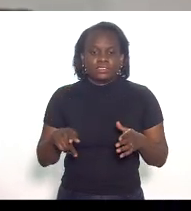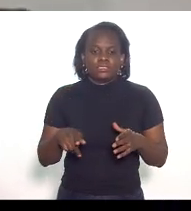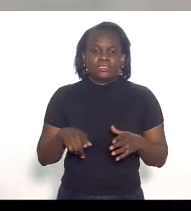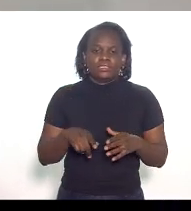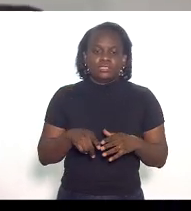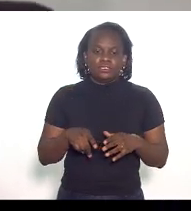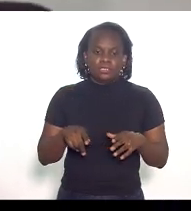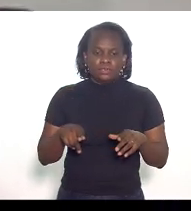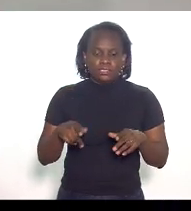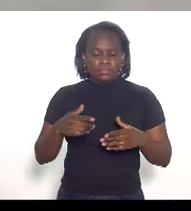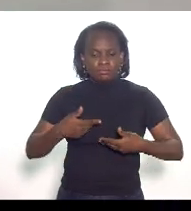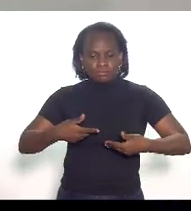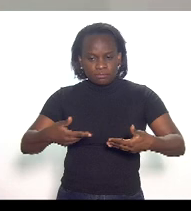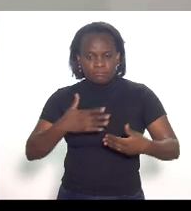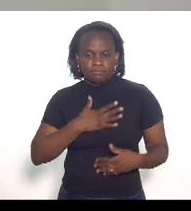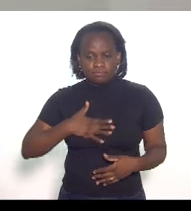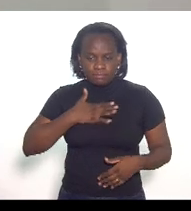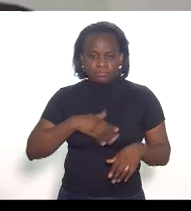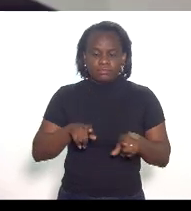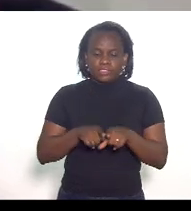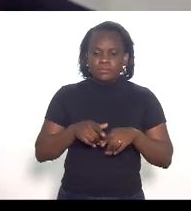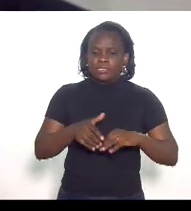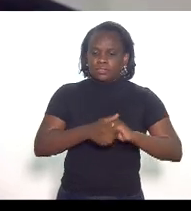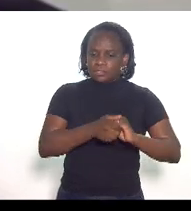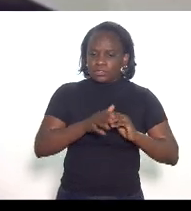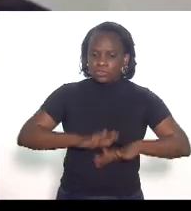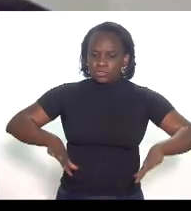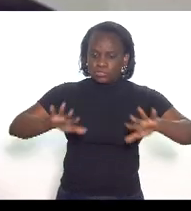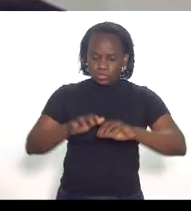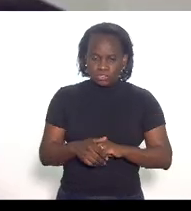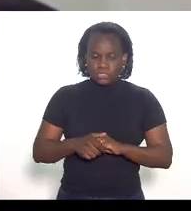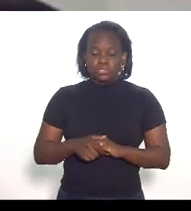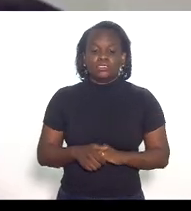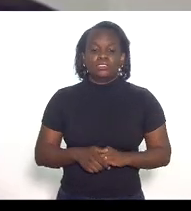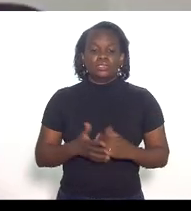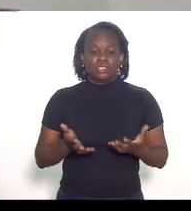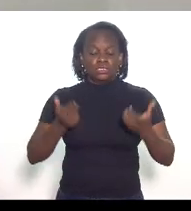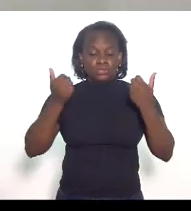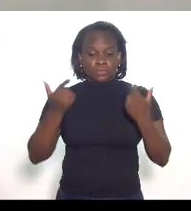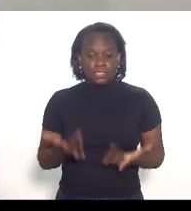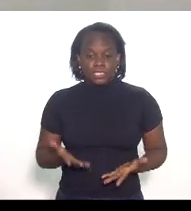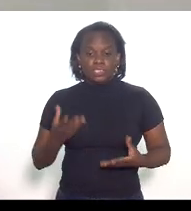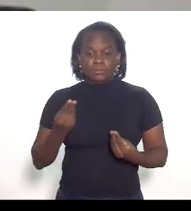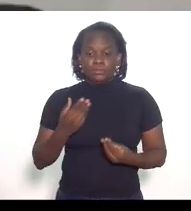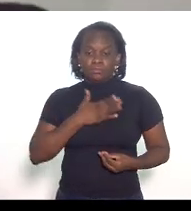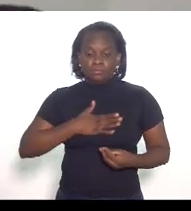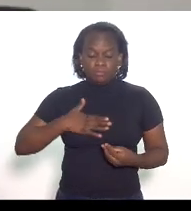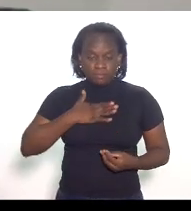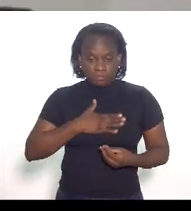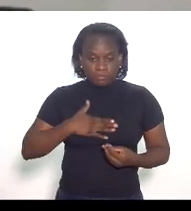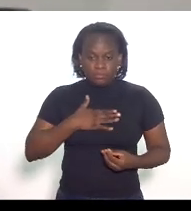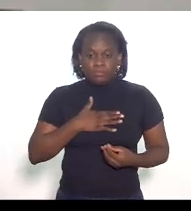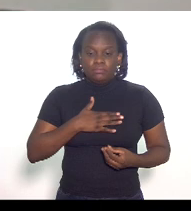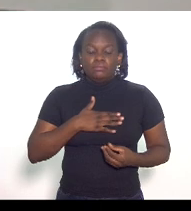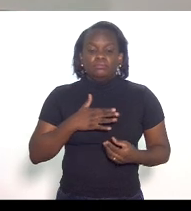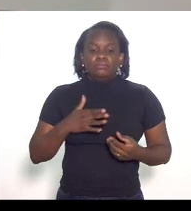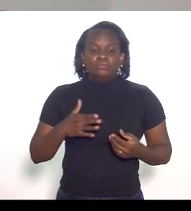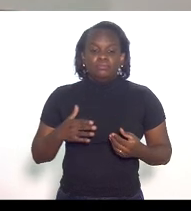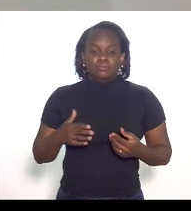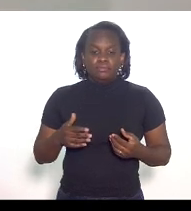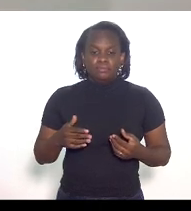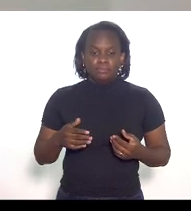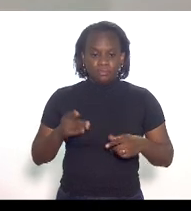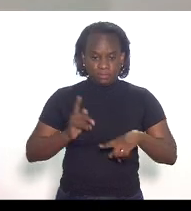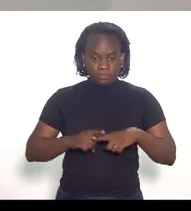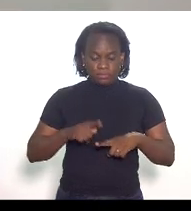GNA do convite cumprimento também aí a todos e gostaria de registrar aqui com grande satisfação que o assunto que